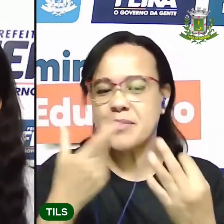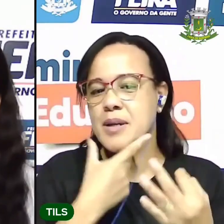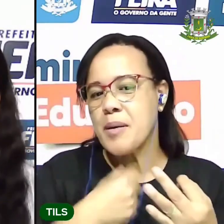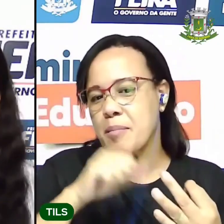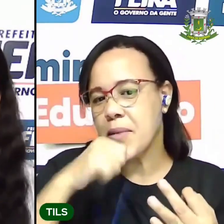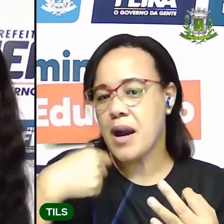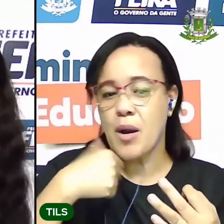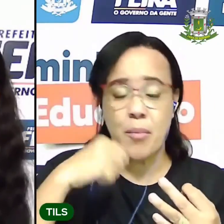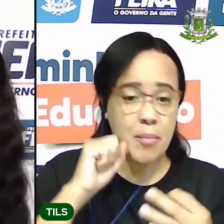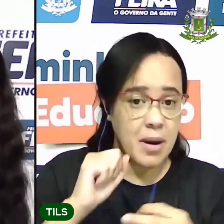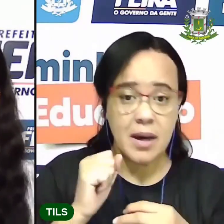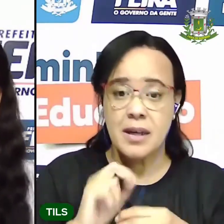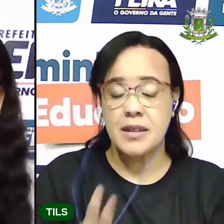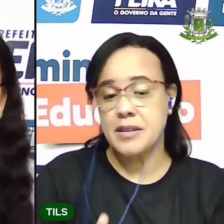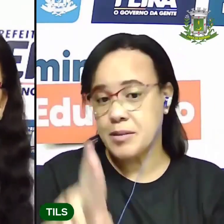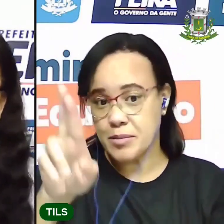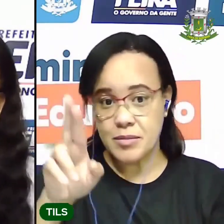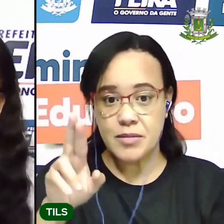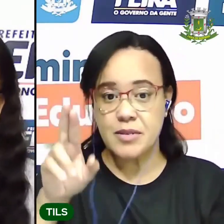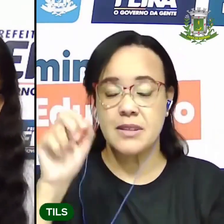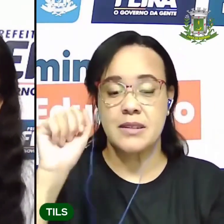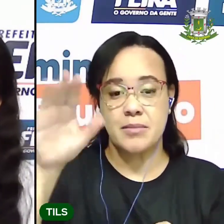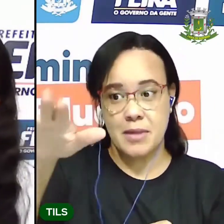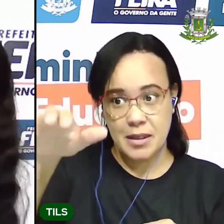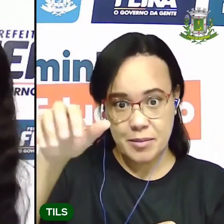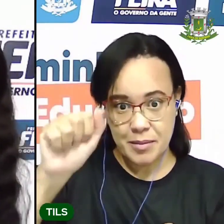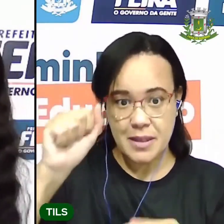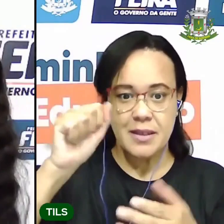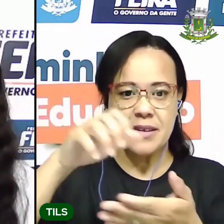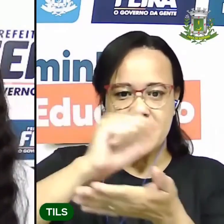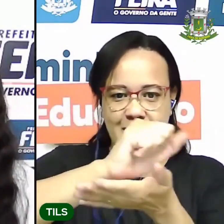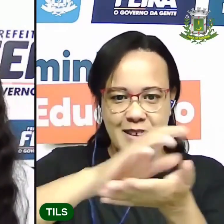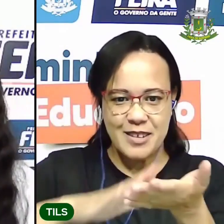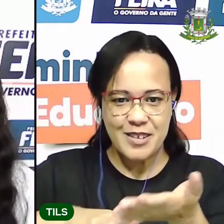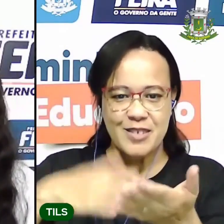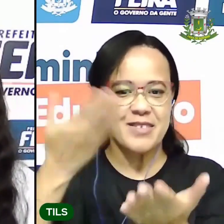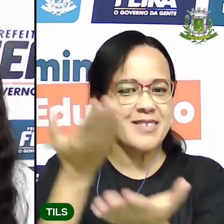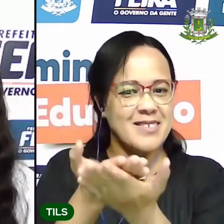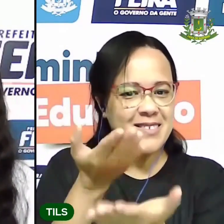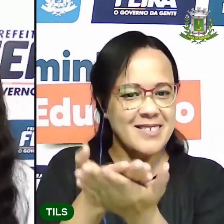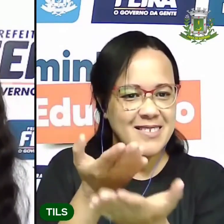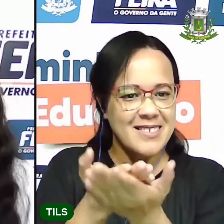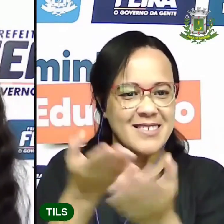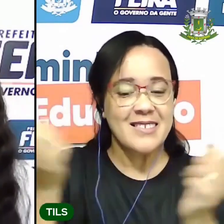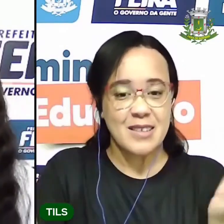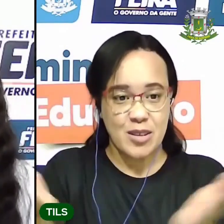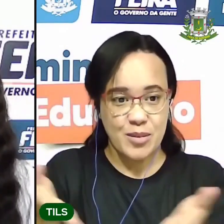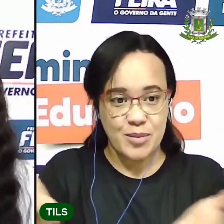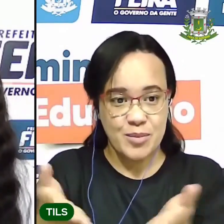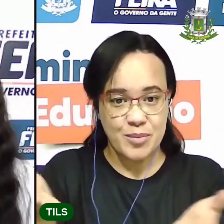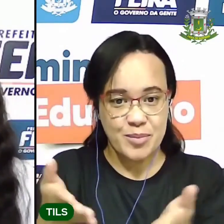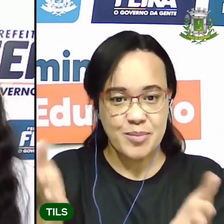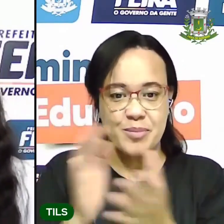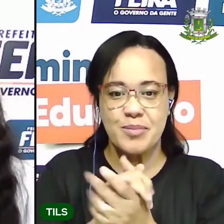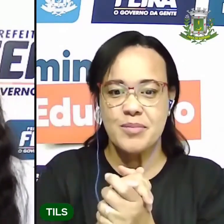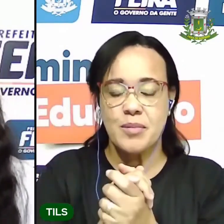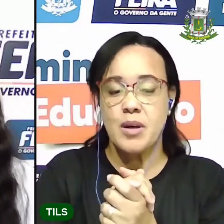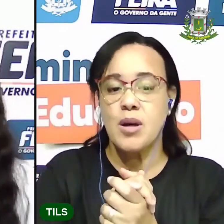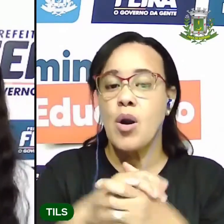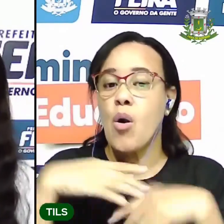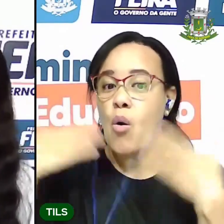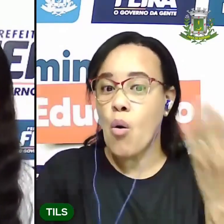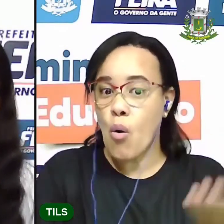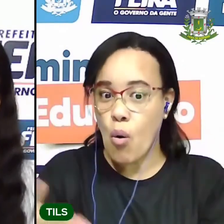amante, seu pai, a pessoa que está aí com você, para te dar a atividade da aula de hoje, tá? A aula do dia 23